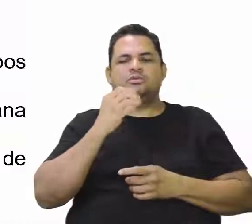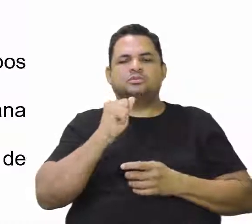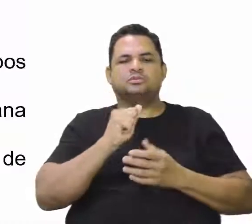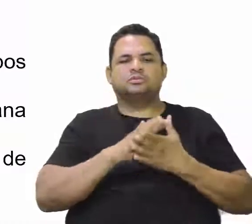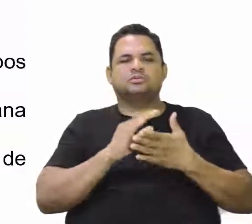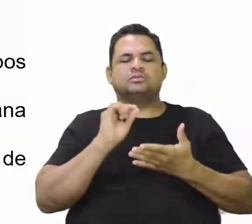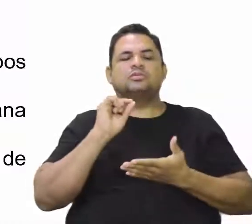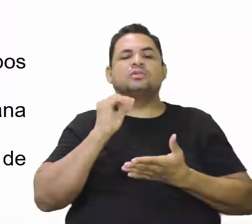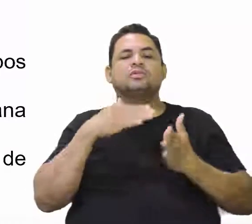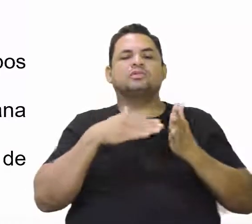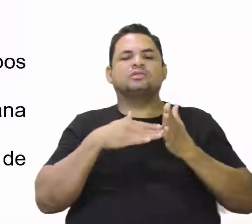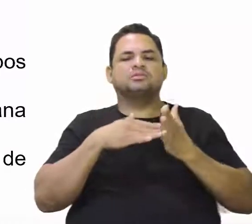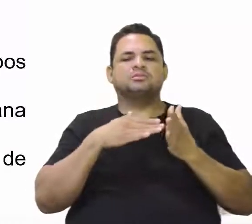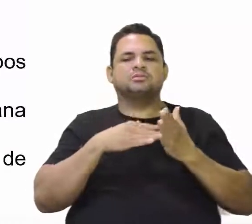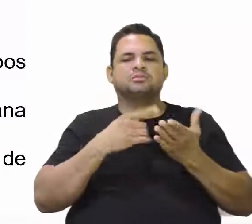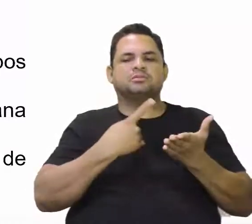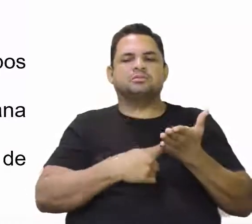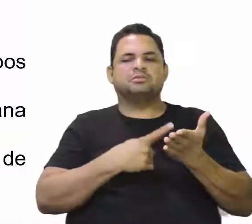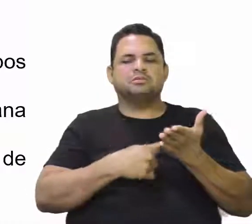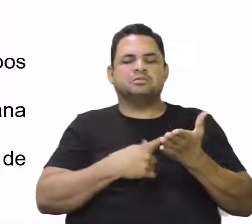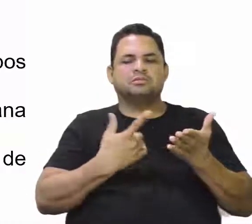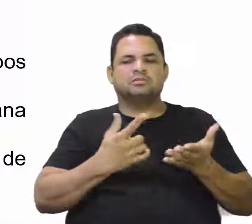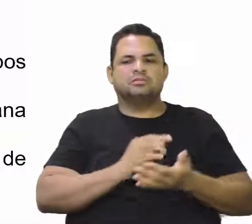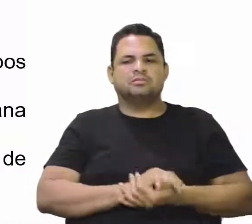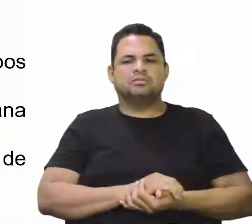O que delimitava esse tratado de Saragossa?